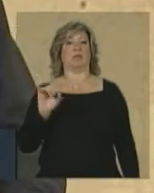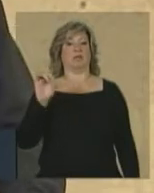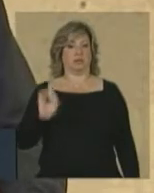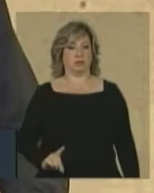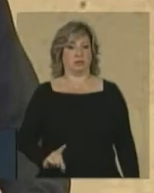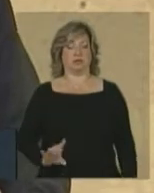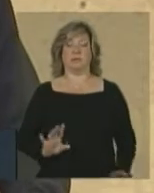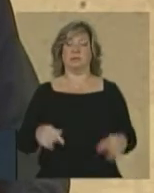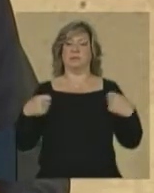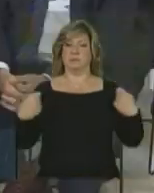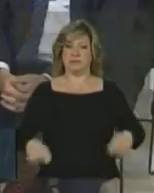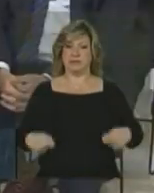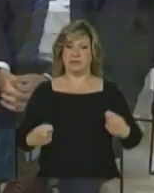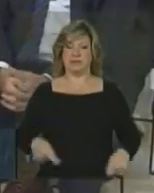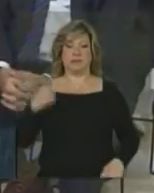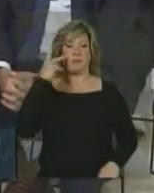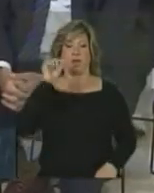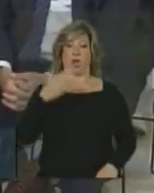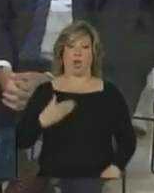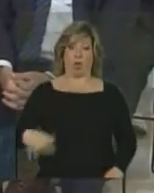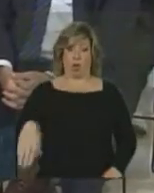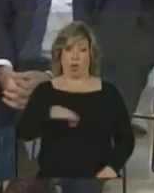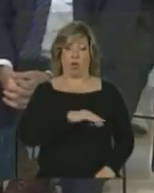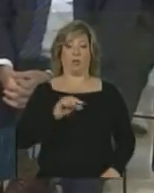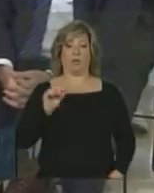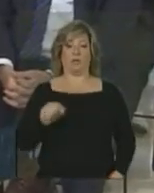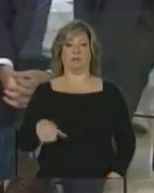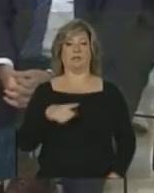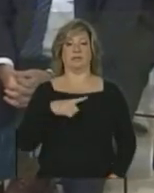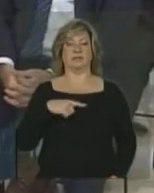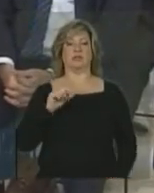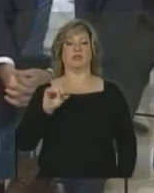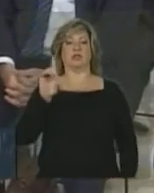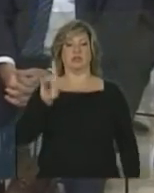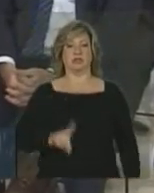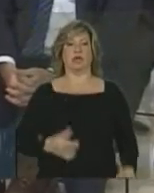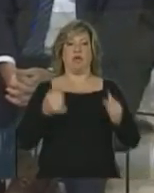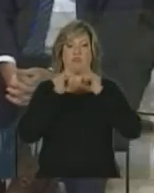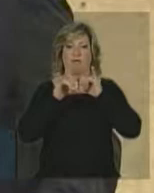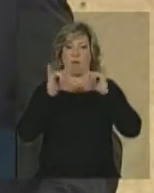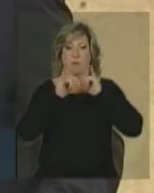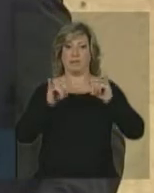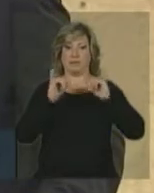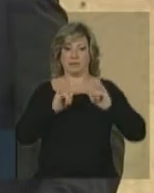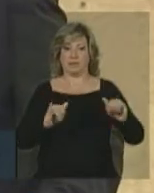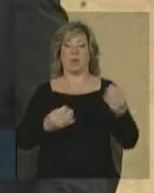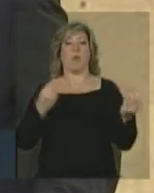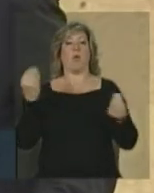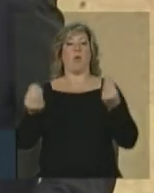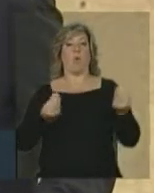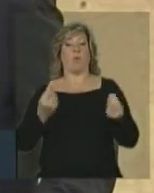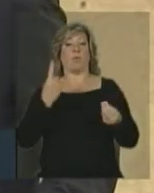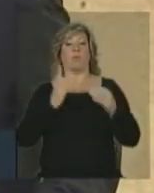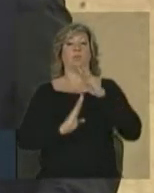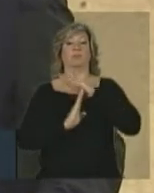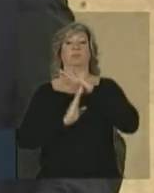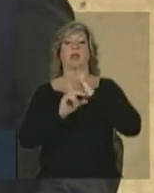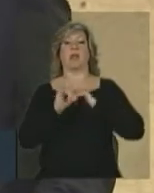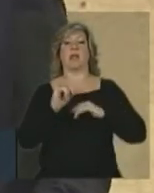que, para nós, se viesse disciplinar o direito à informação como um limite,